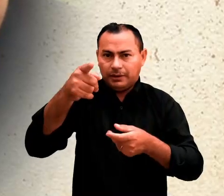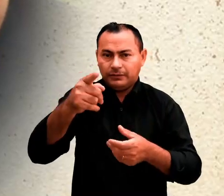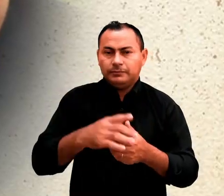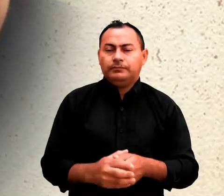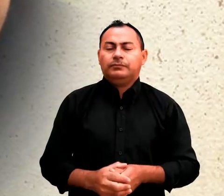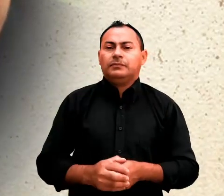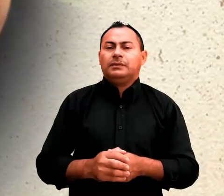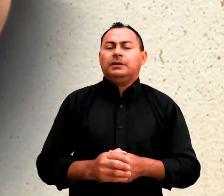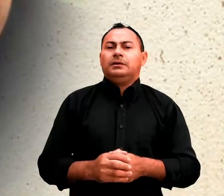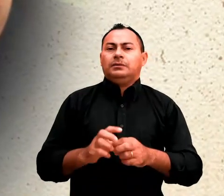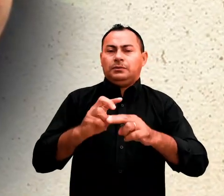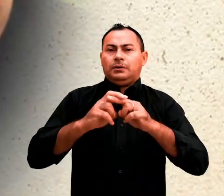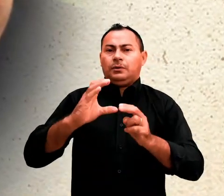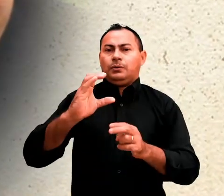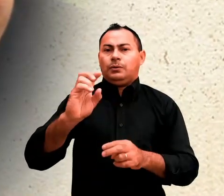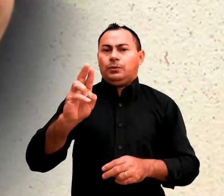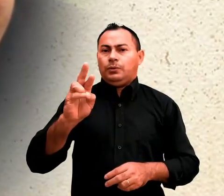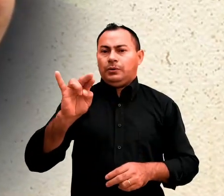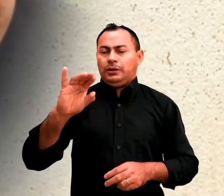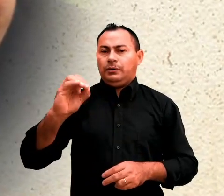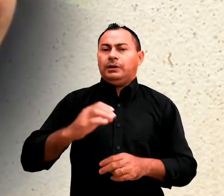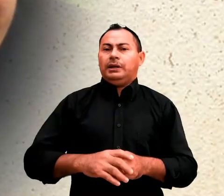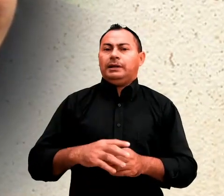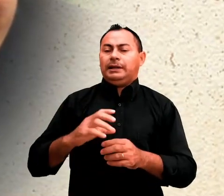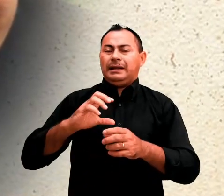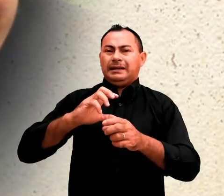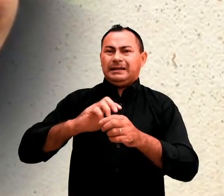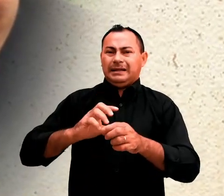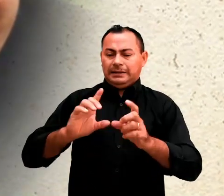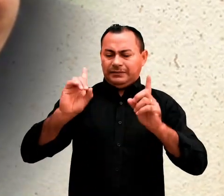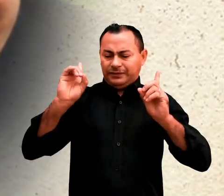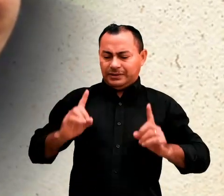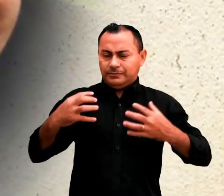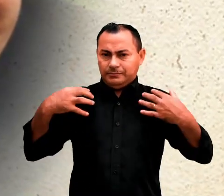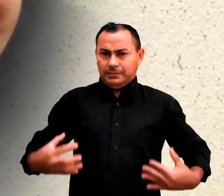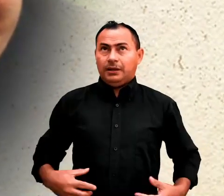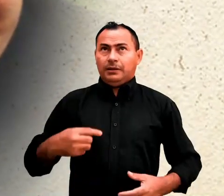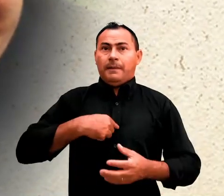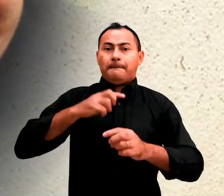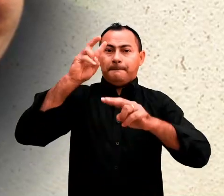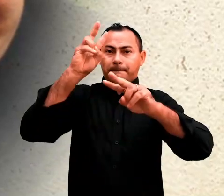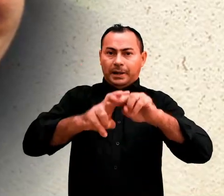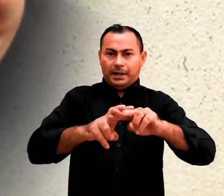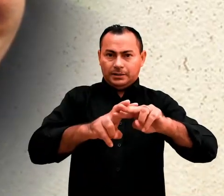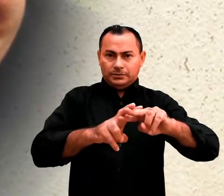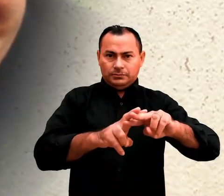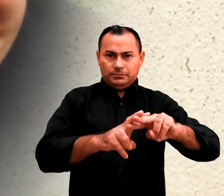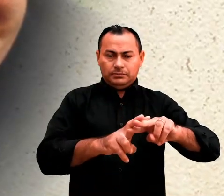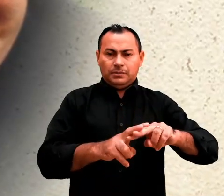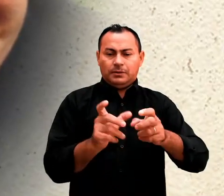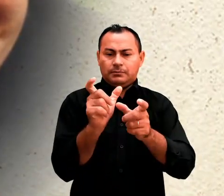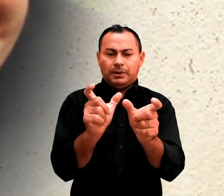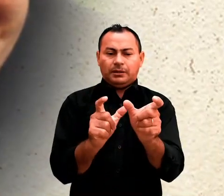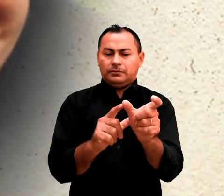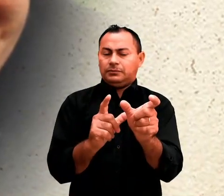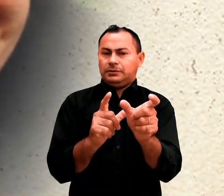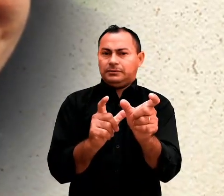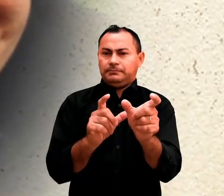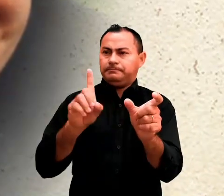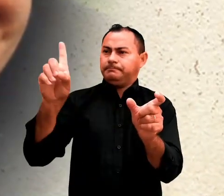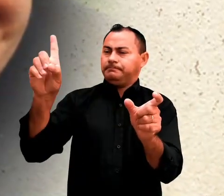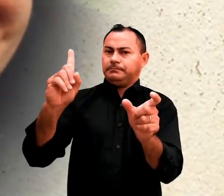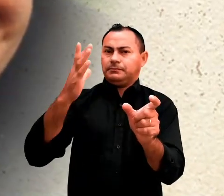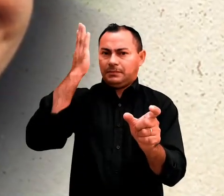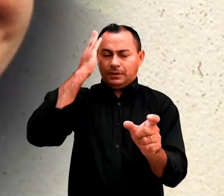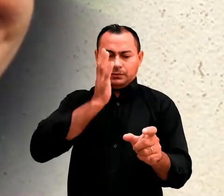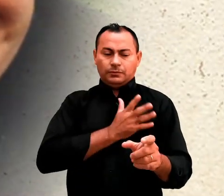você, o pastor Dick Woodward, ele é tetraplégico. Apesar de ele estar preso, a palavra de Deus não está